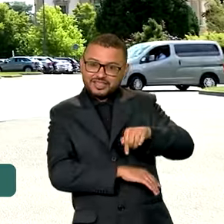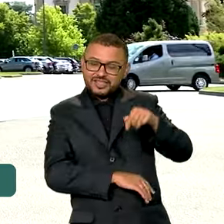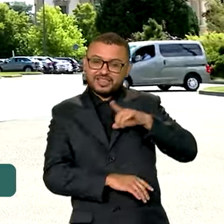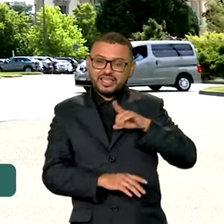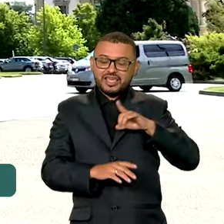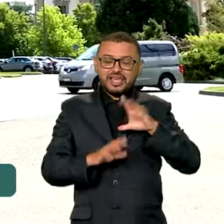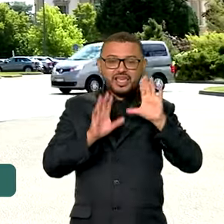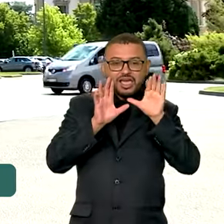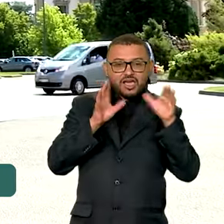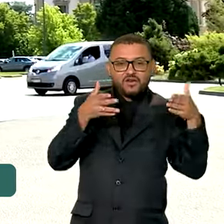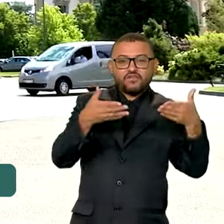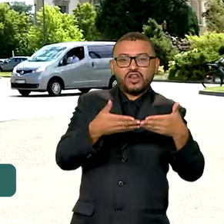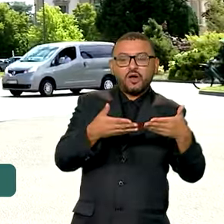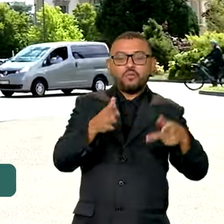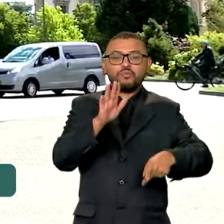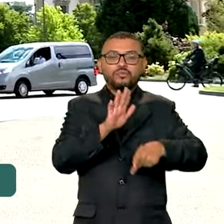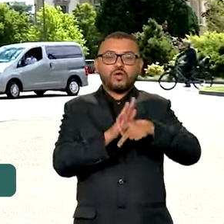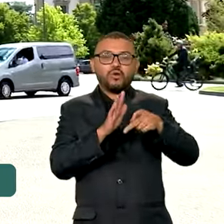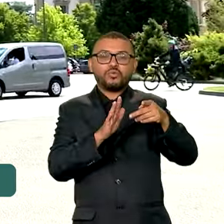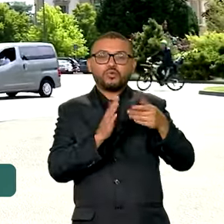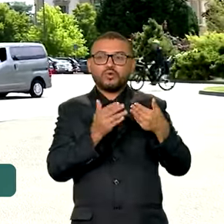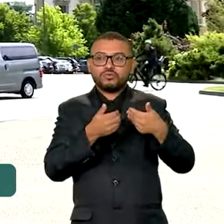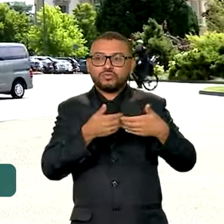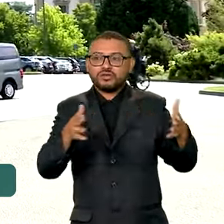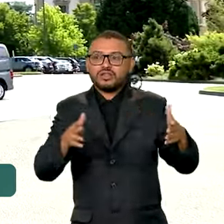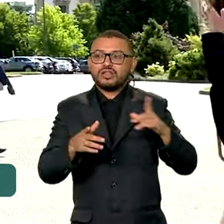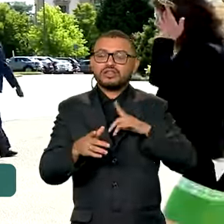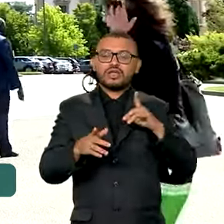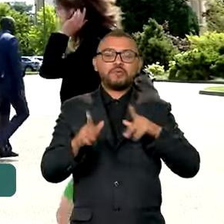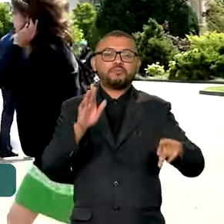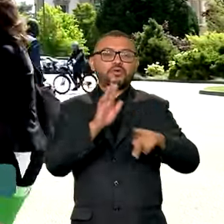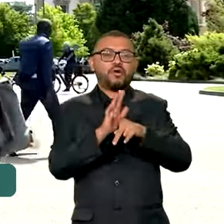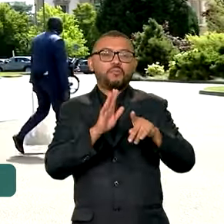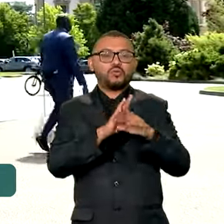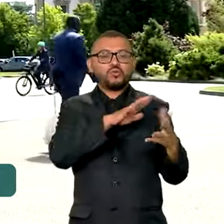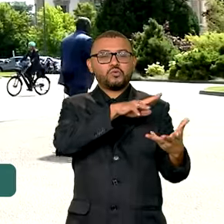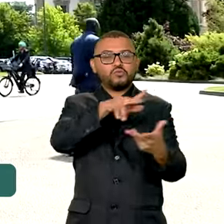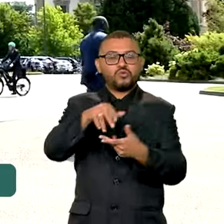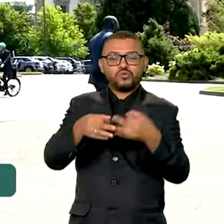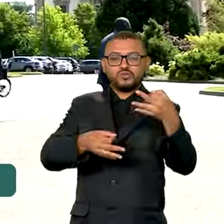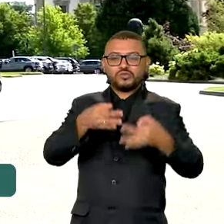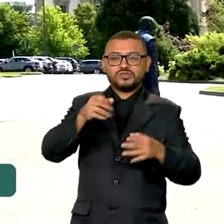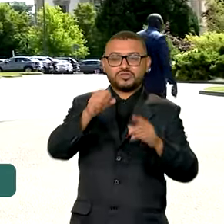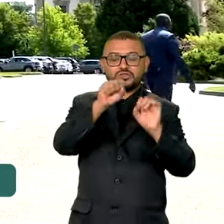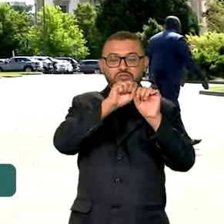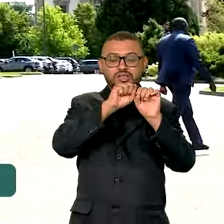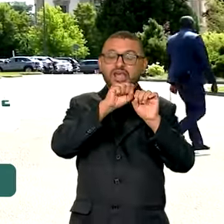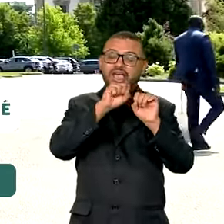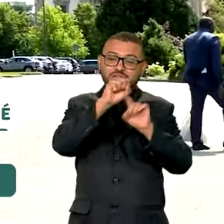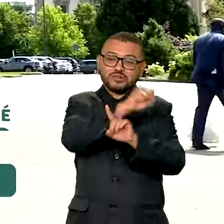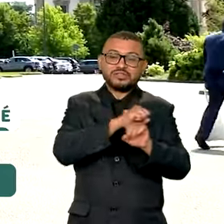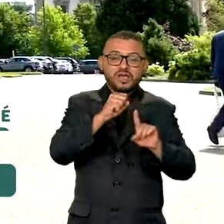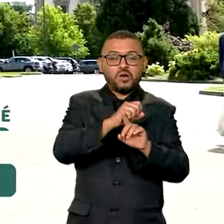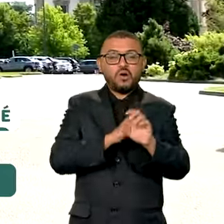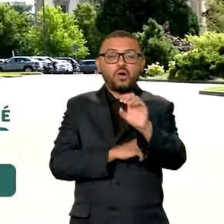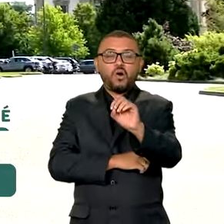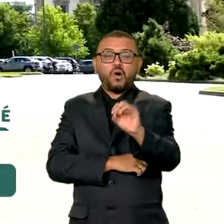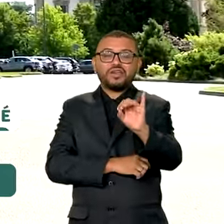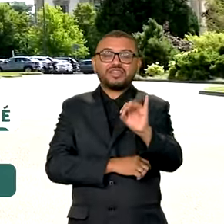no fórum que vai inaugurar oficialmente a Coalizão Global pela Justiça Social da OIT, a Organização